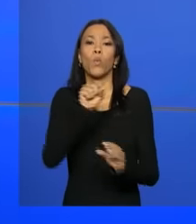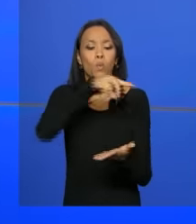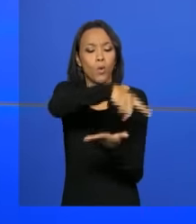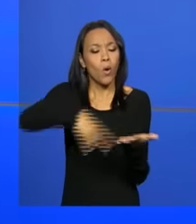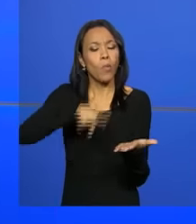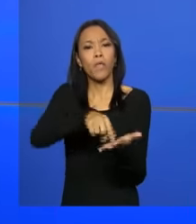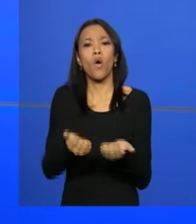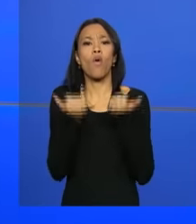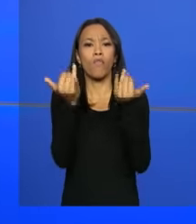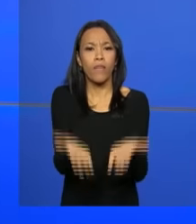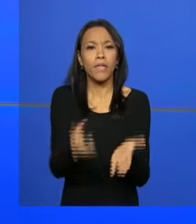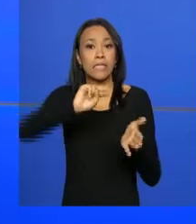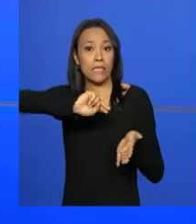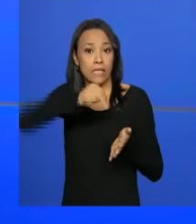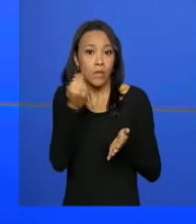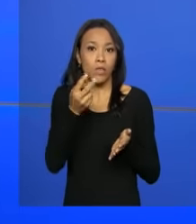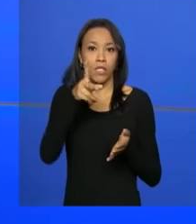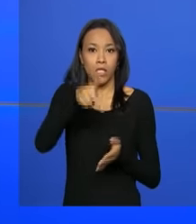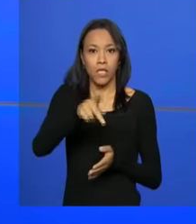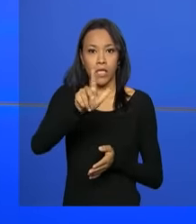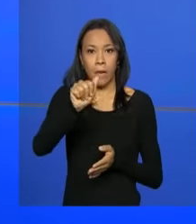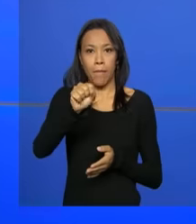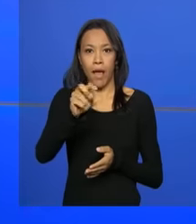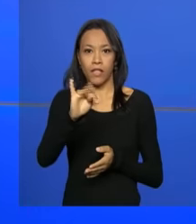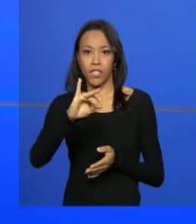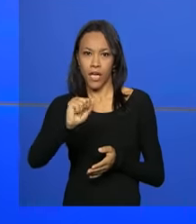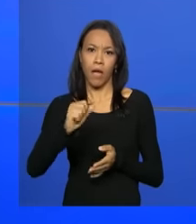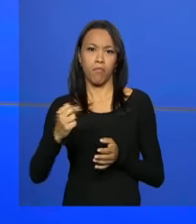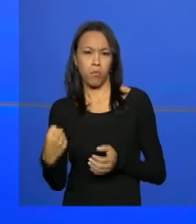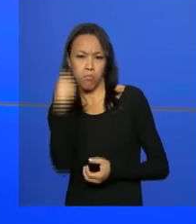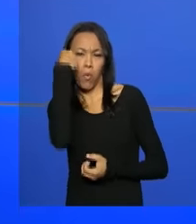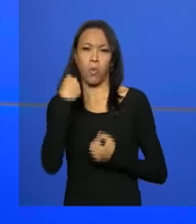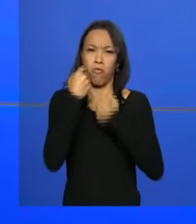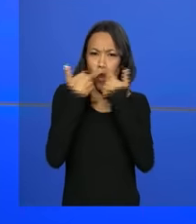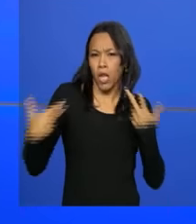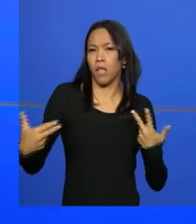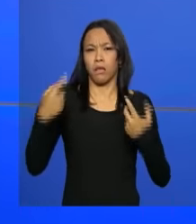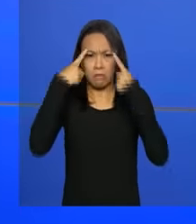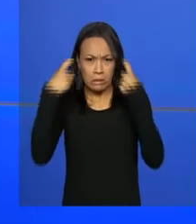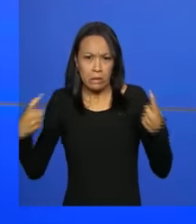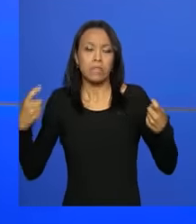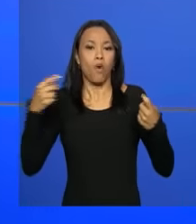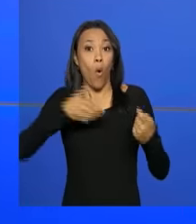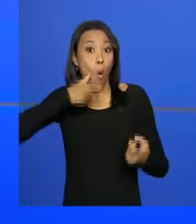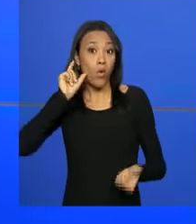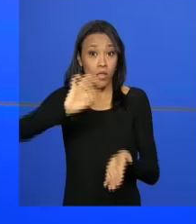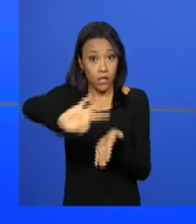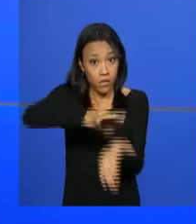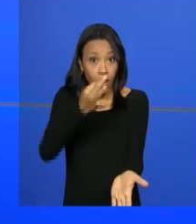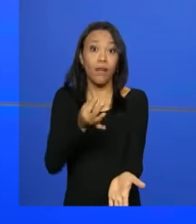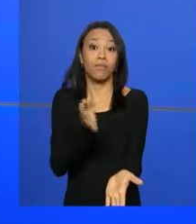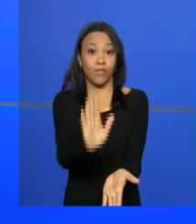e a realização de cirurgia plástica reparadora para lesões causadas por atos de violência contra a mulher foi assinada ontem.